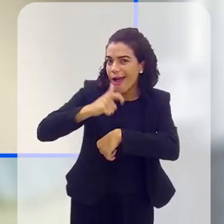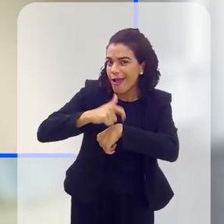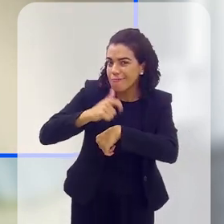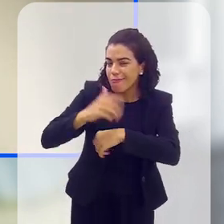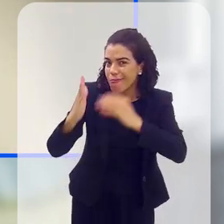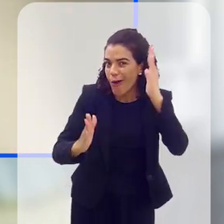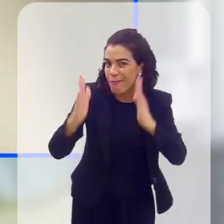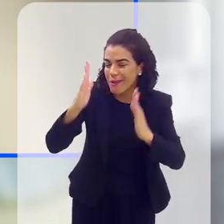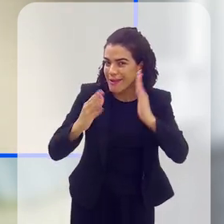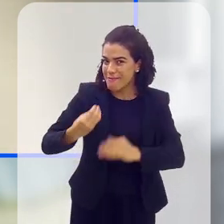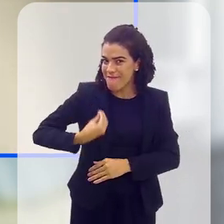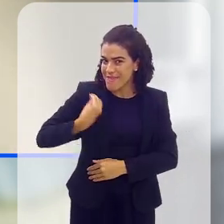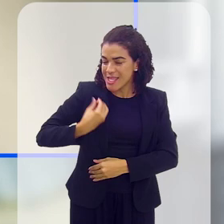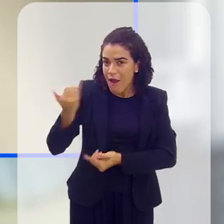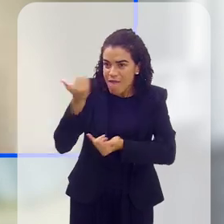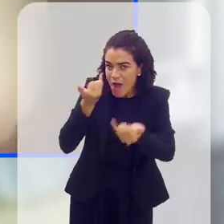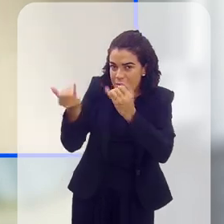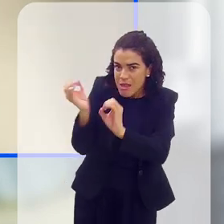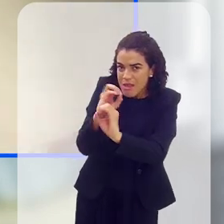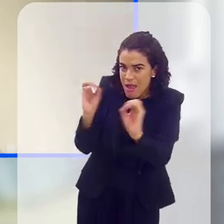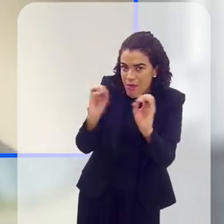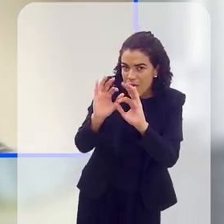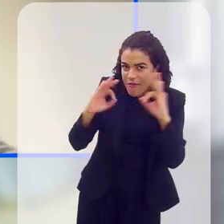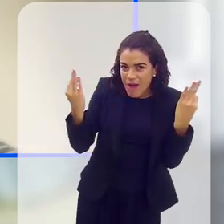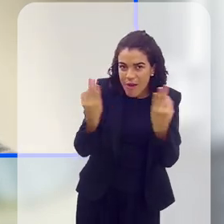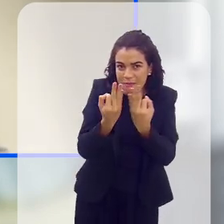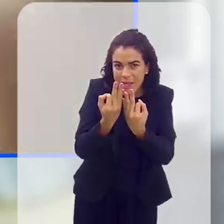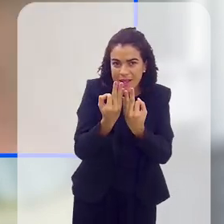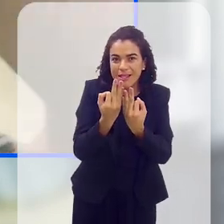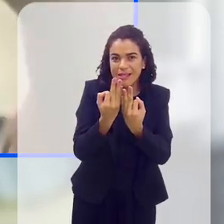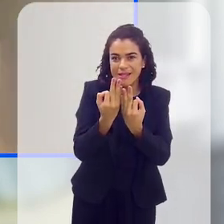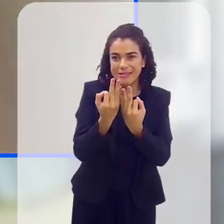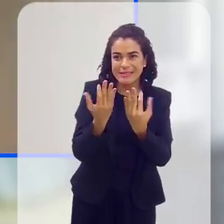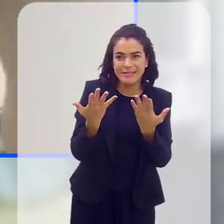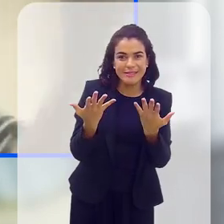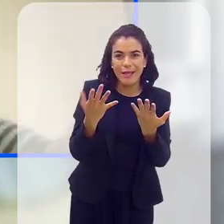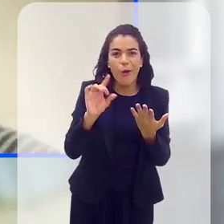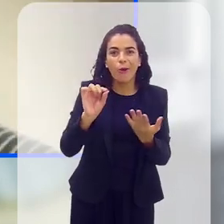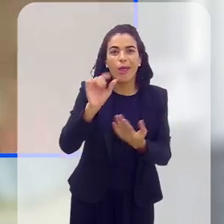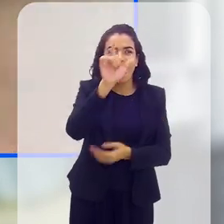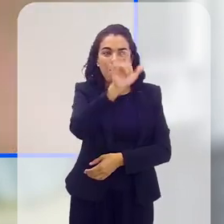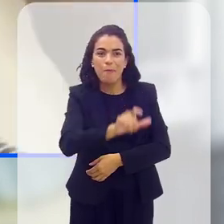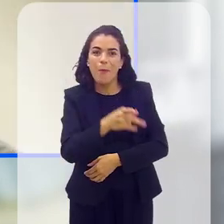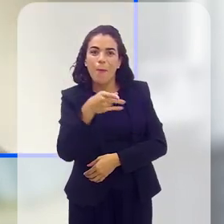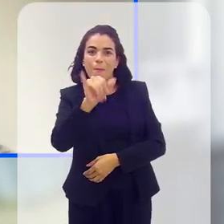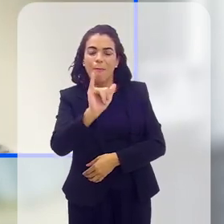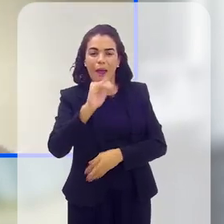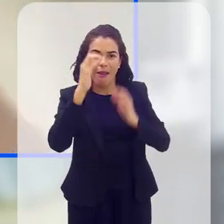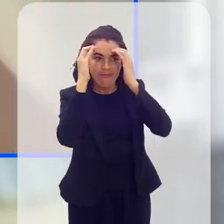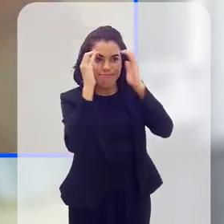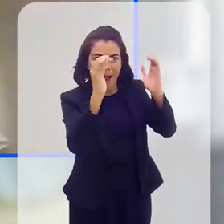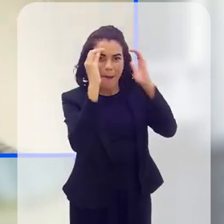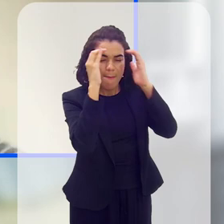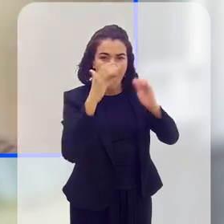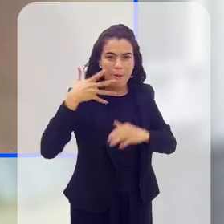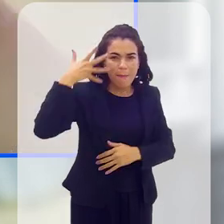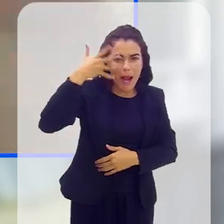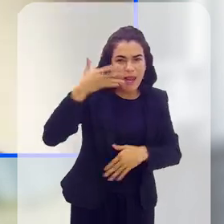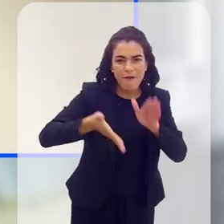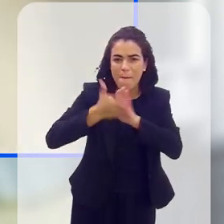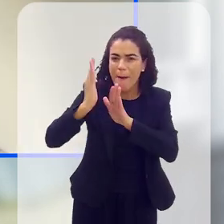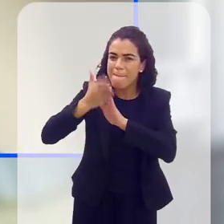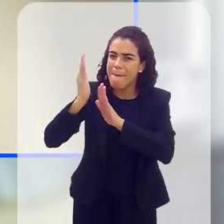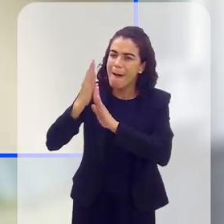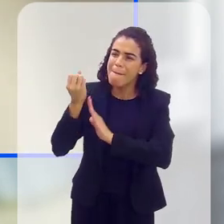momento, sem informação nenhuma, vindo de um lá onde a pessoa era um cara que era super respeitável, dava palestra,